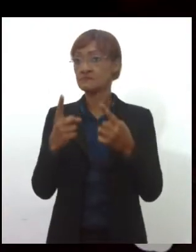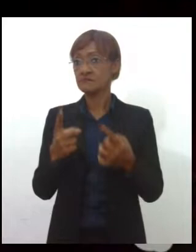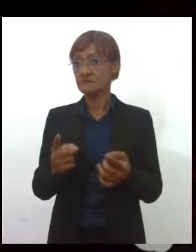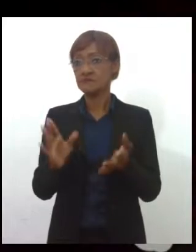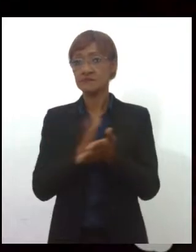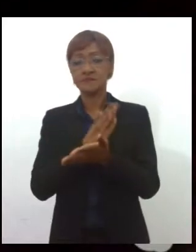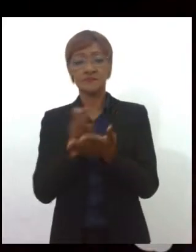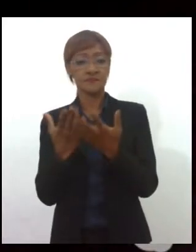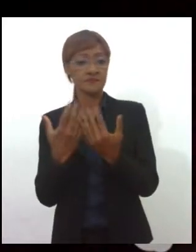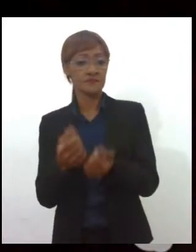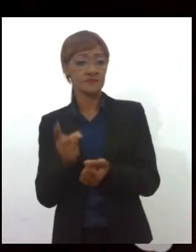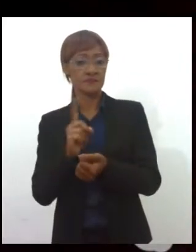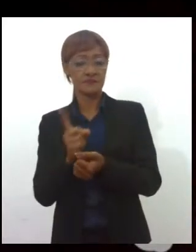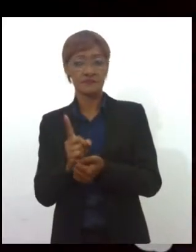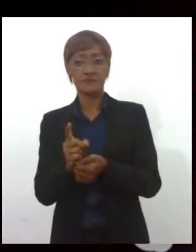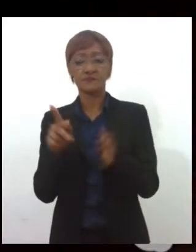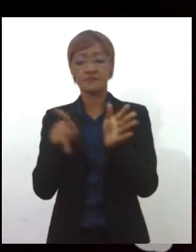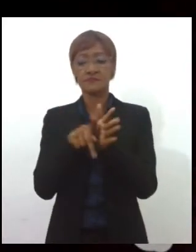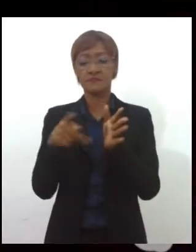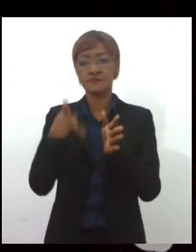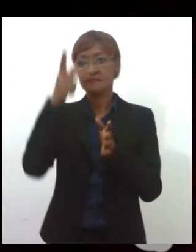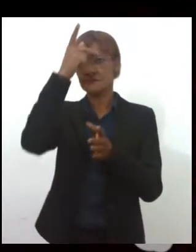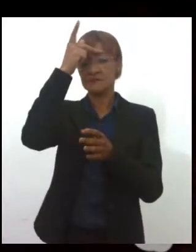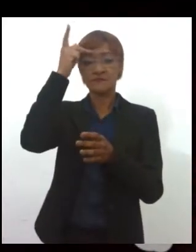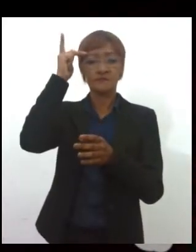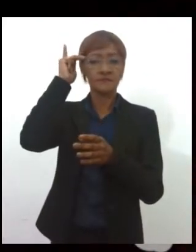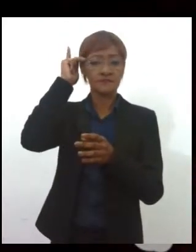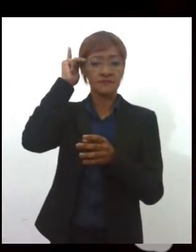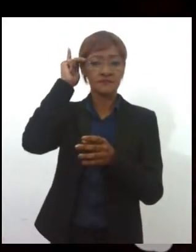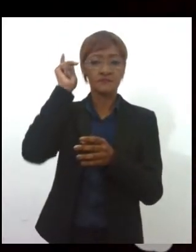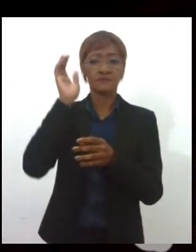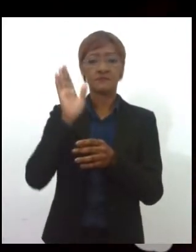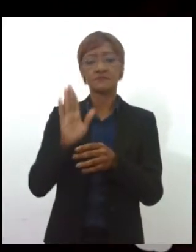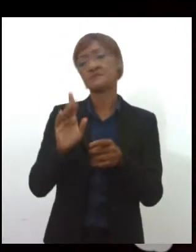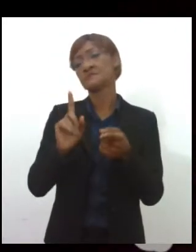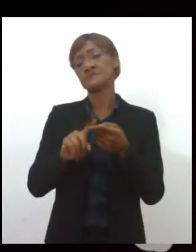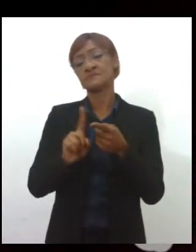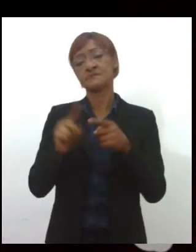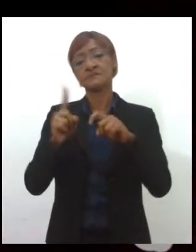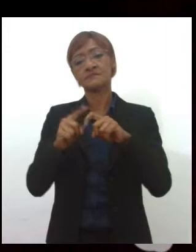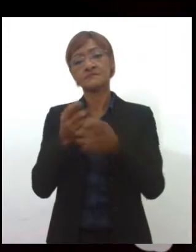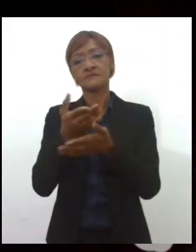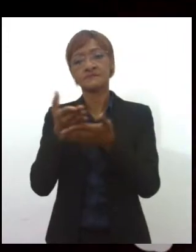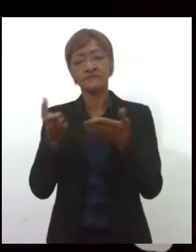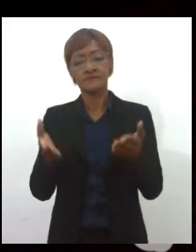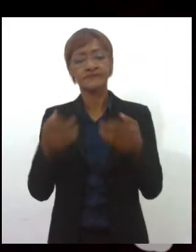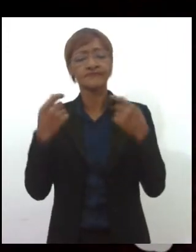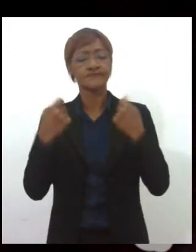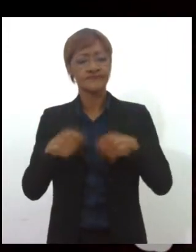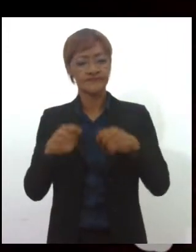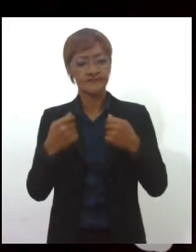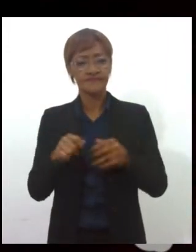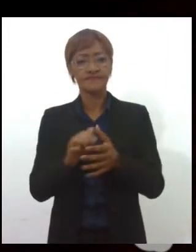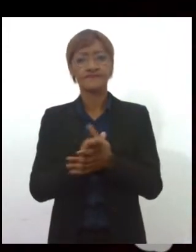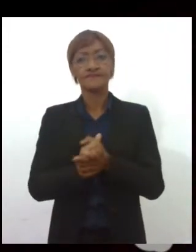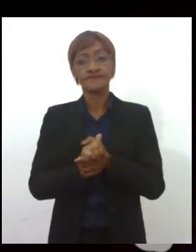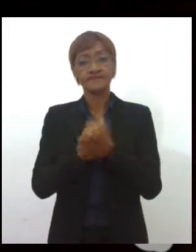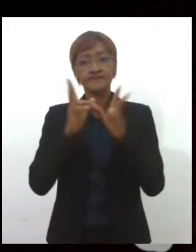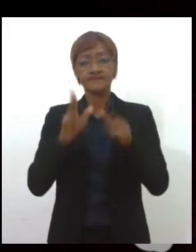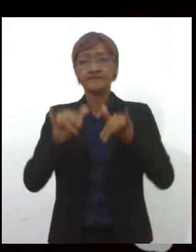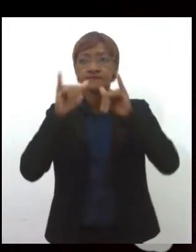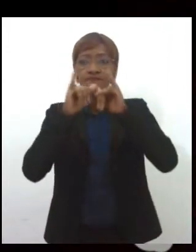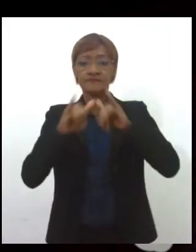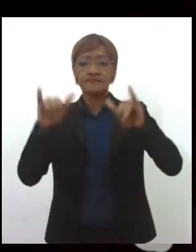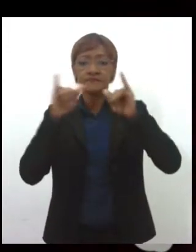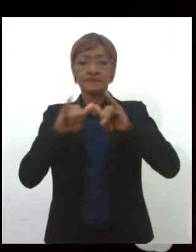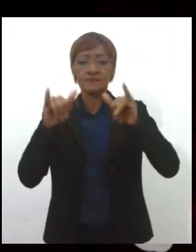pelos próprios pacientes portadores da doença e pelos médicos e profissionais da saúde que precisam também de um mês como esse, de uma campanha como essa para